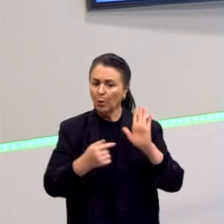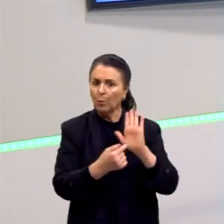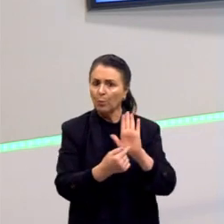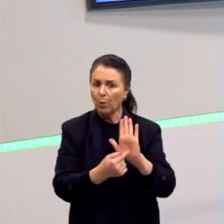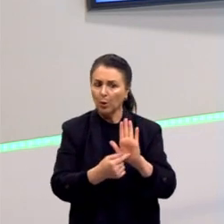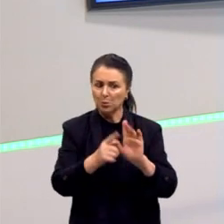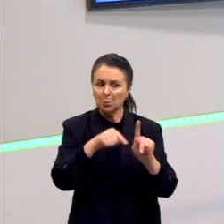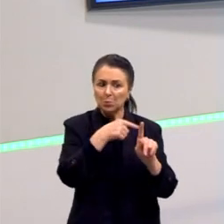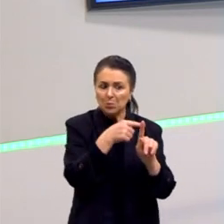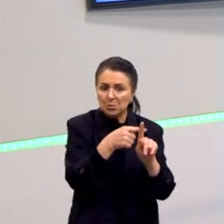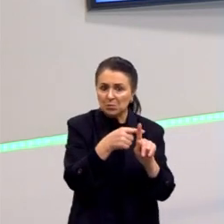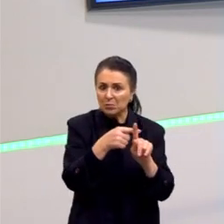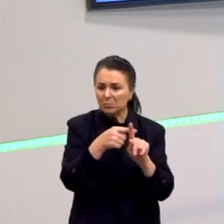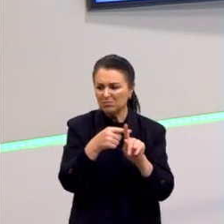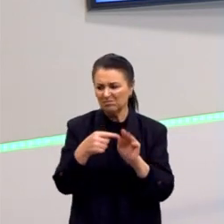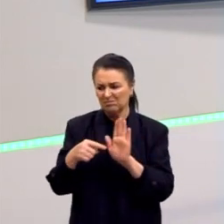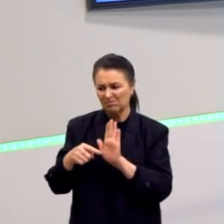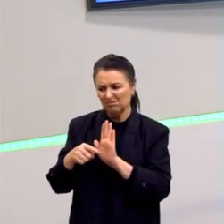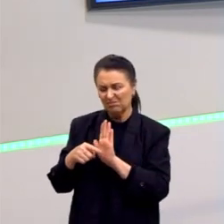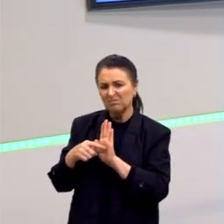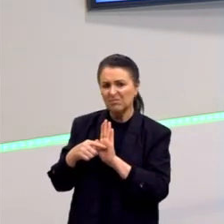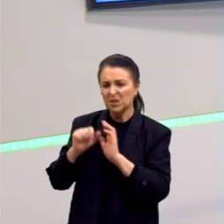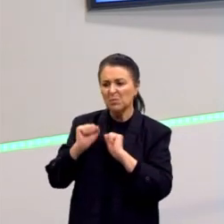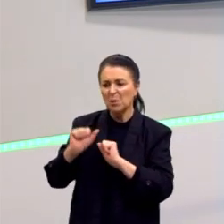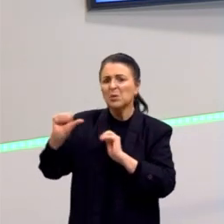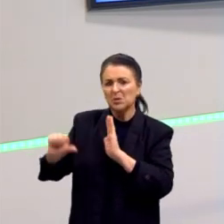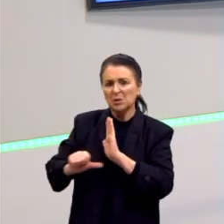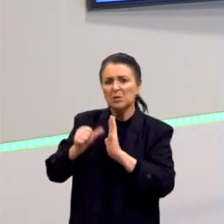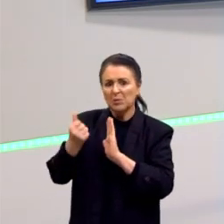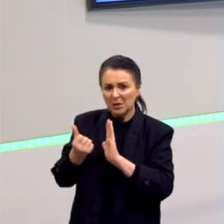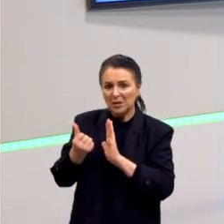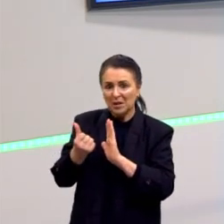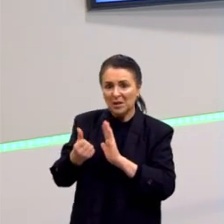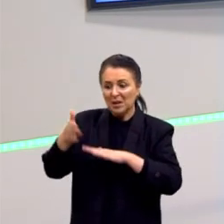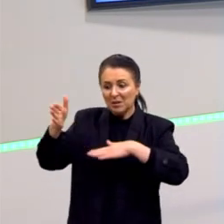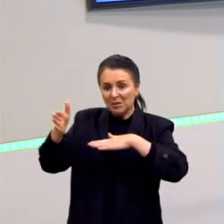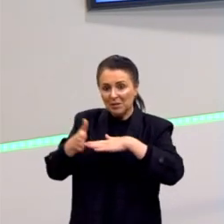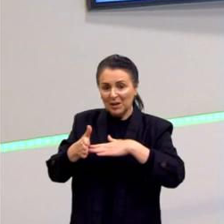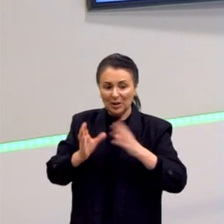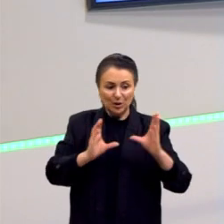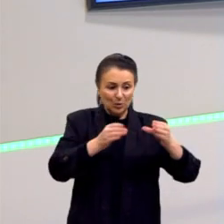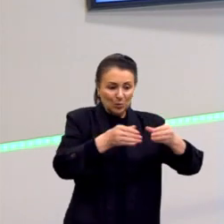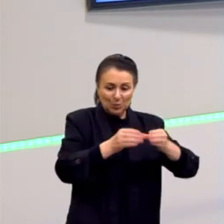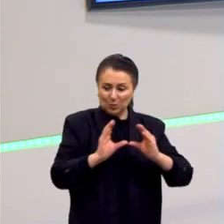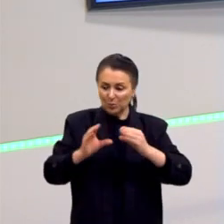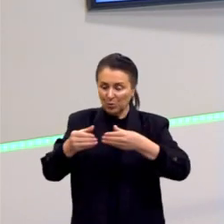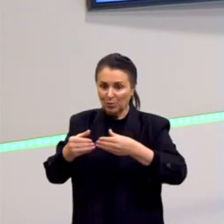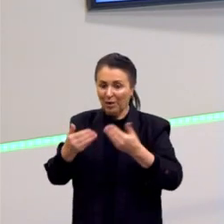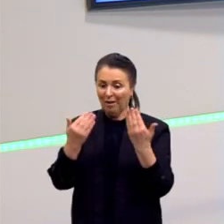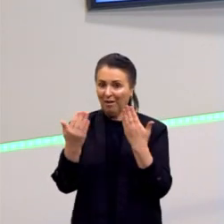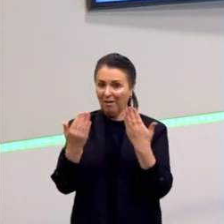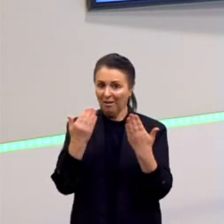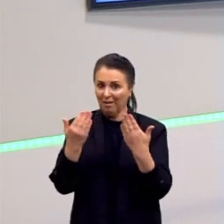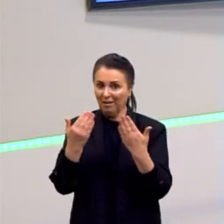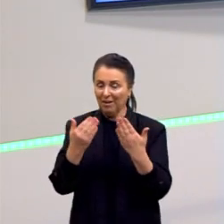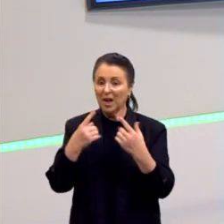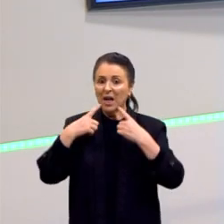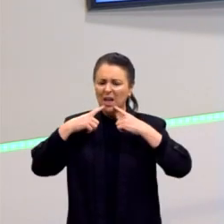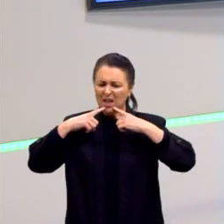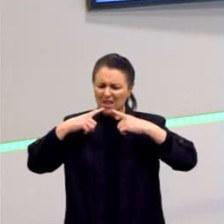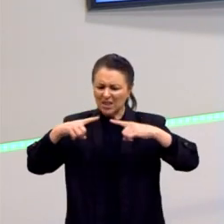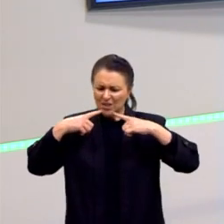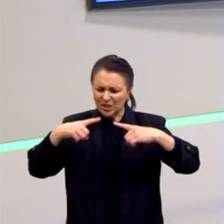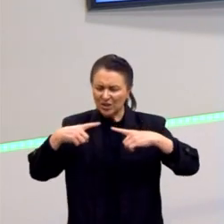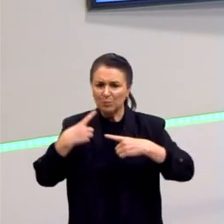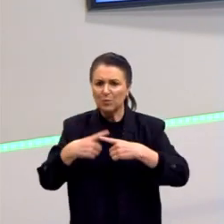pontos positivos e os pontos que poderiam ser melhorados na contemporaneidade. E vai criticar porque esses movimentos não